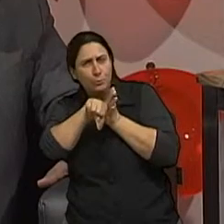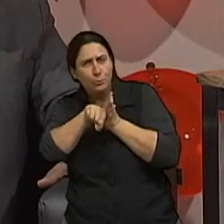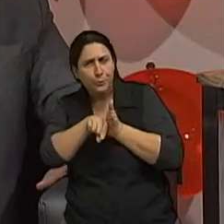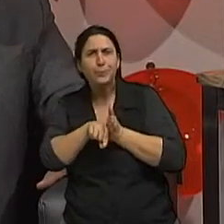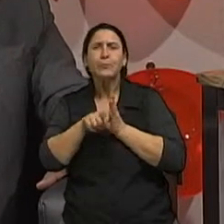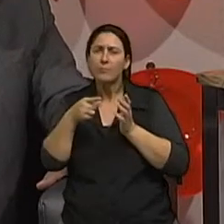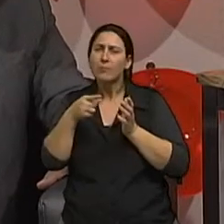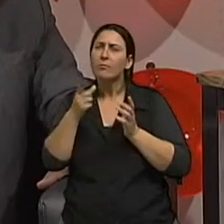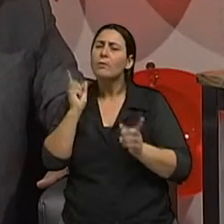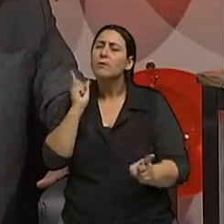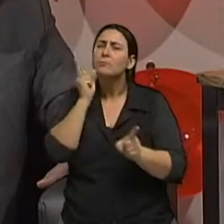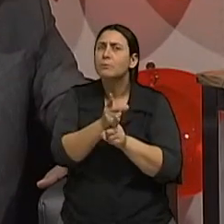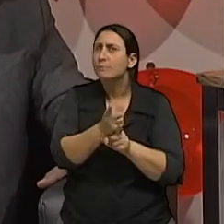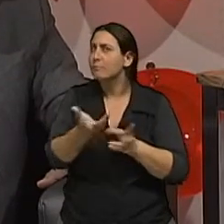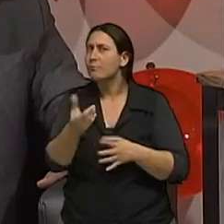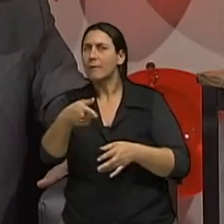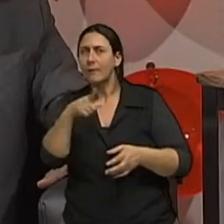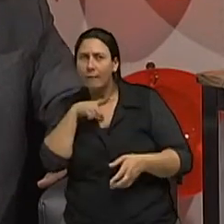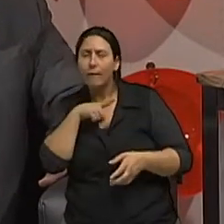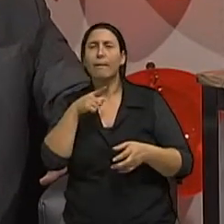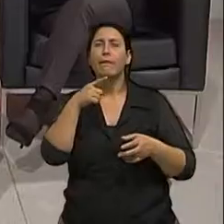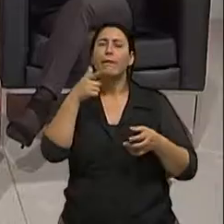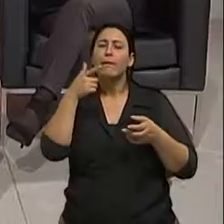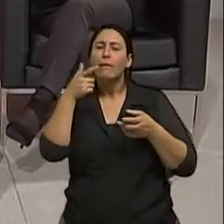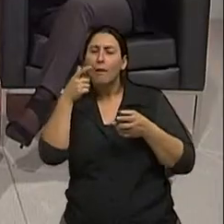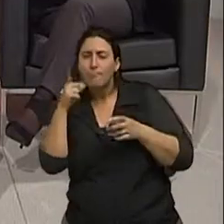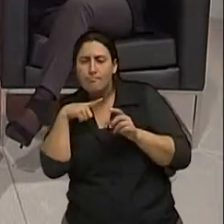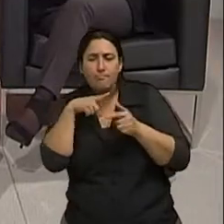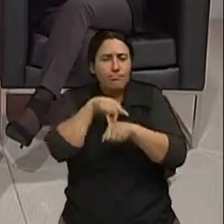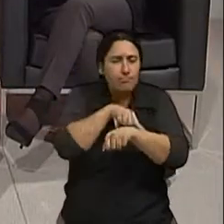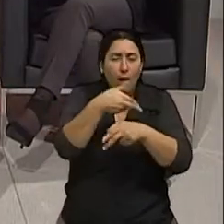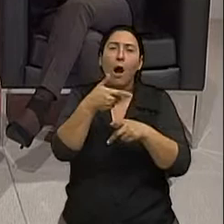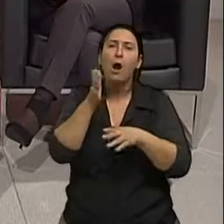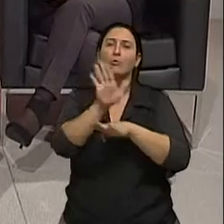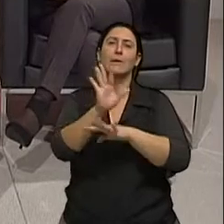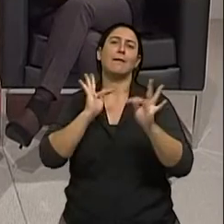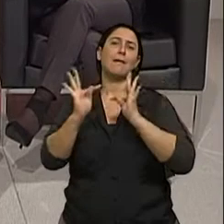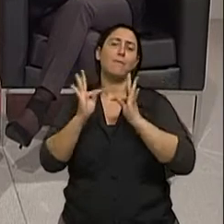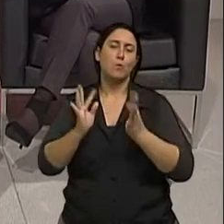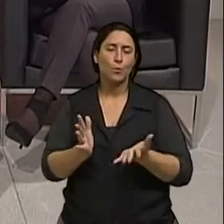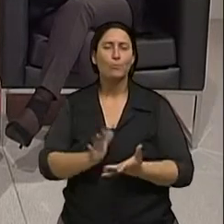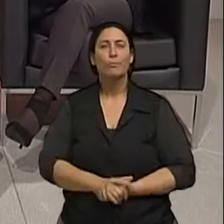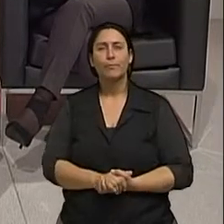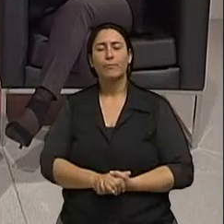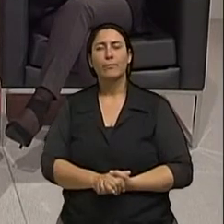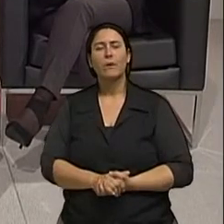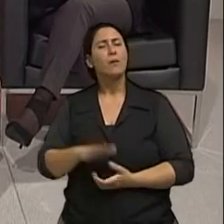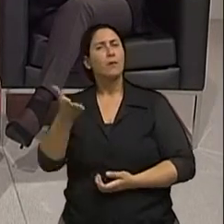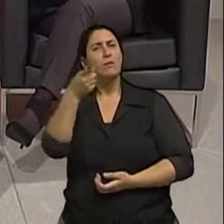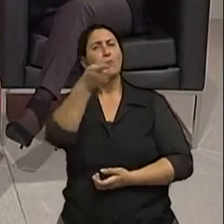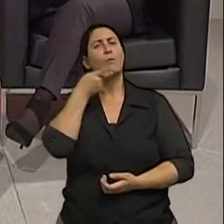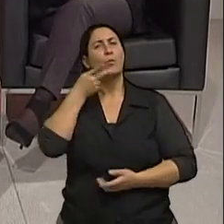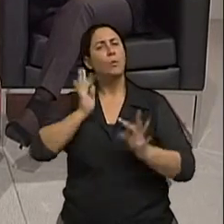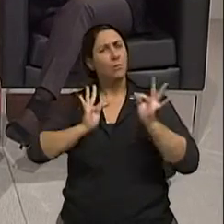melanoma e aí tem uma intervenção adequada agora os tratamentos doutor vamos pegar nessa segunda parte do programa esses tratamentos